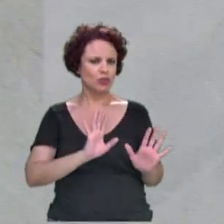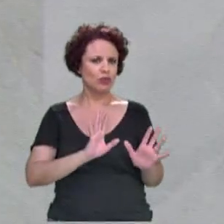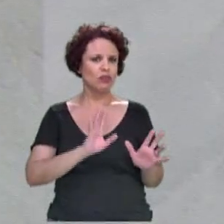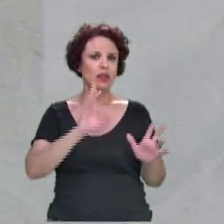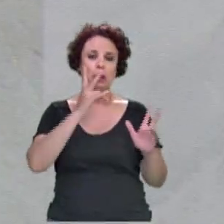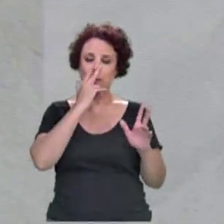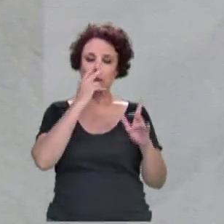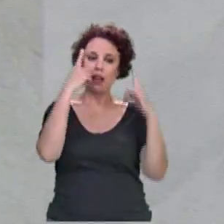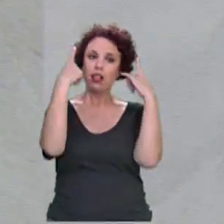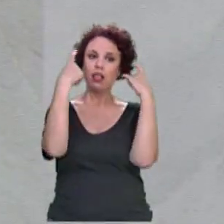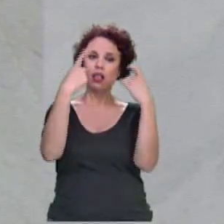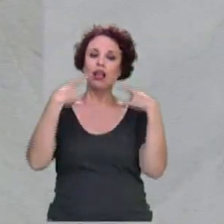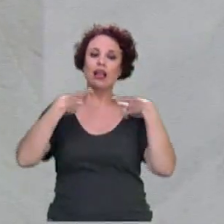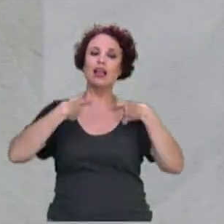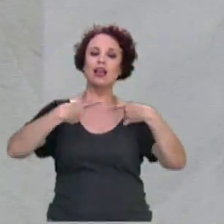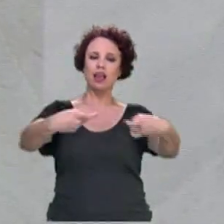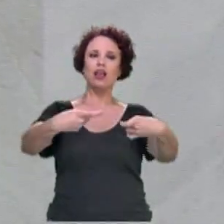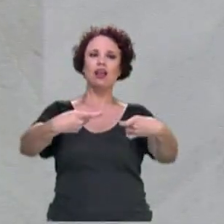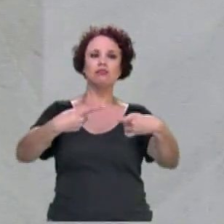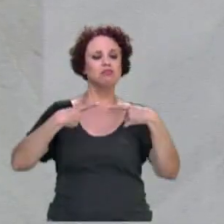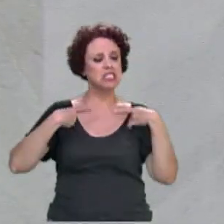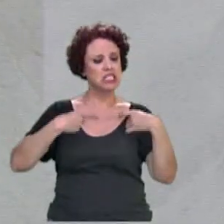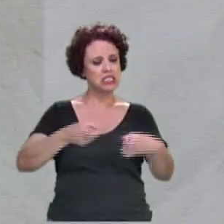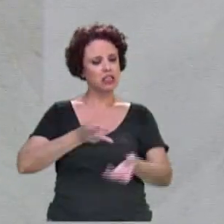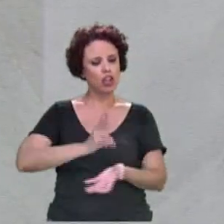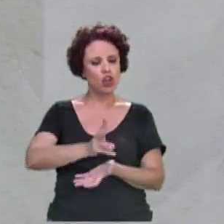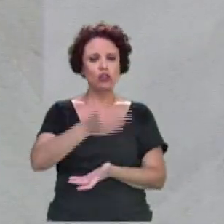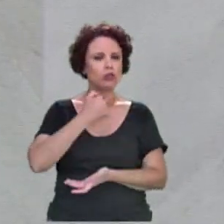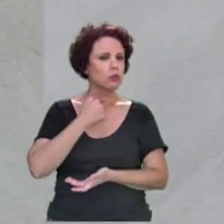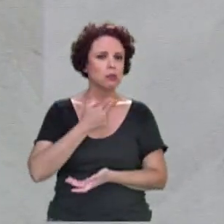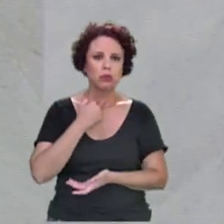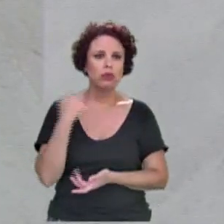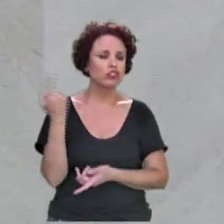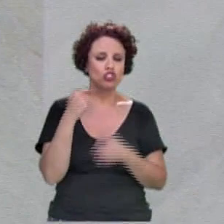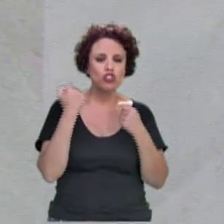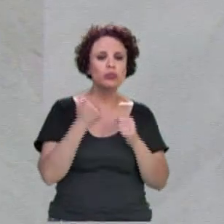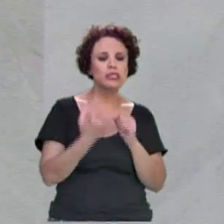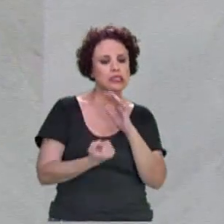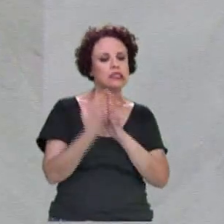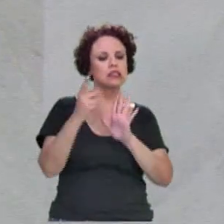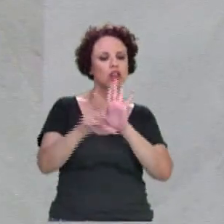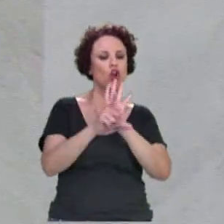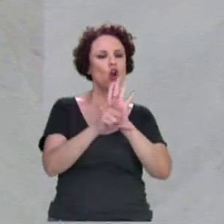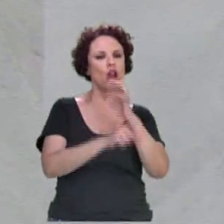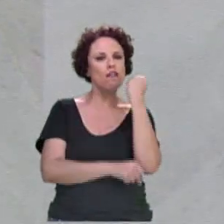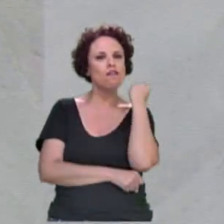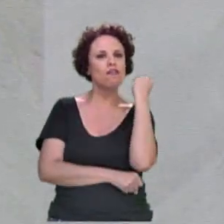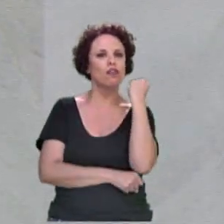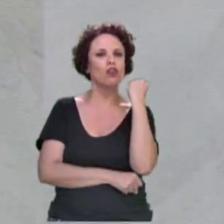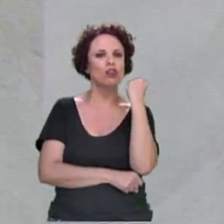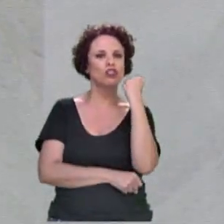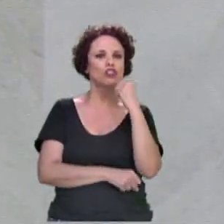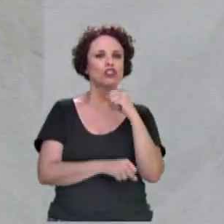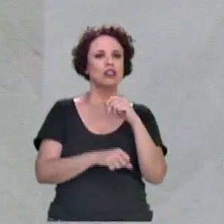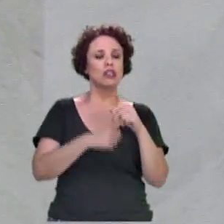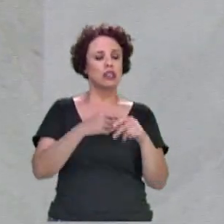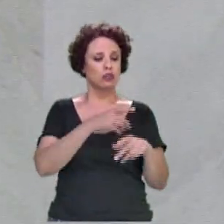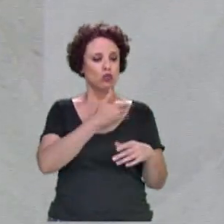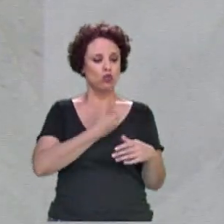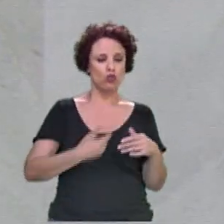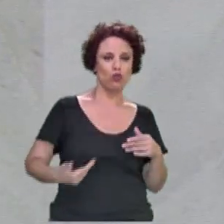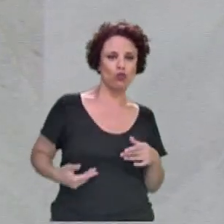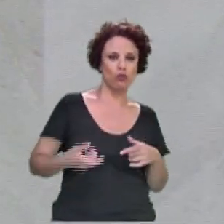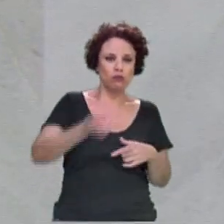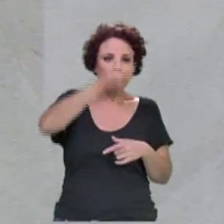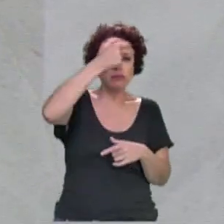guerra, de uma guerra que não pode continuar. Nós temos que parar com isso, com uma legislação forte, com a conscientização das autoridades,